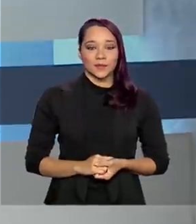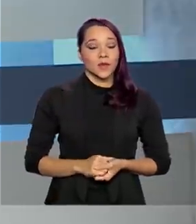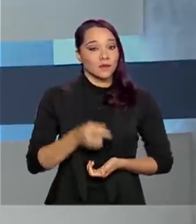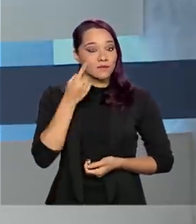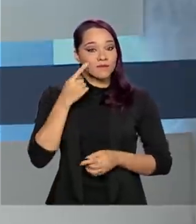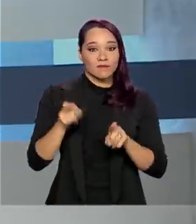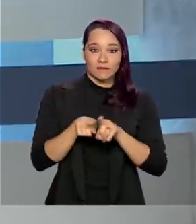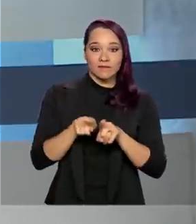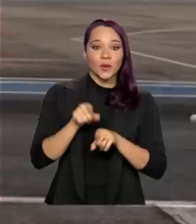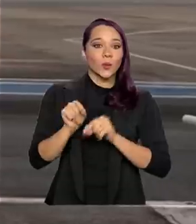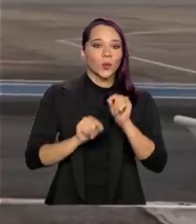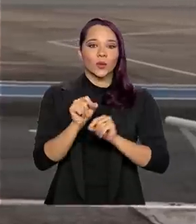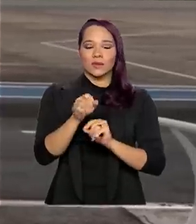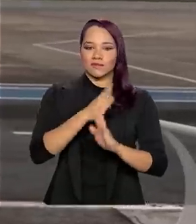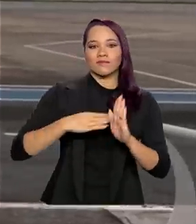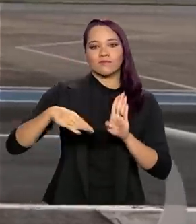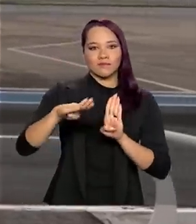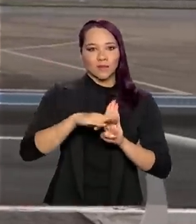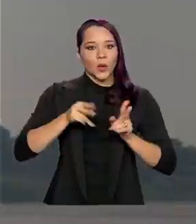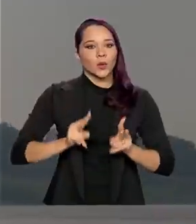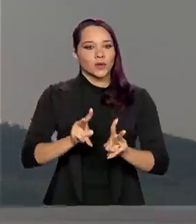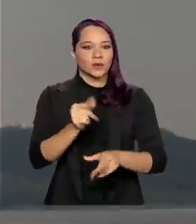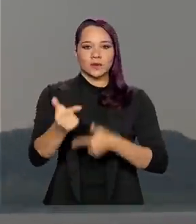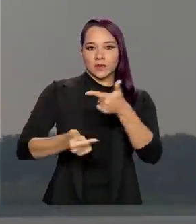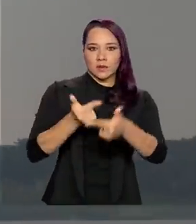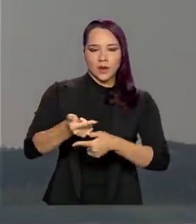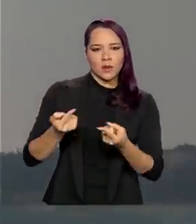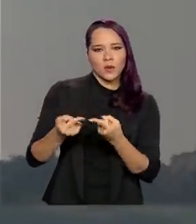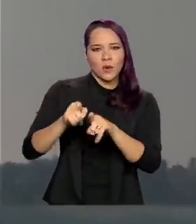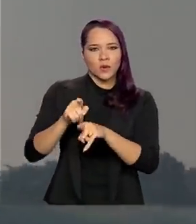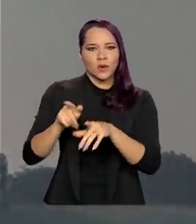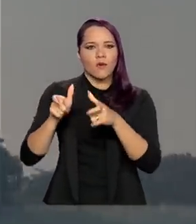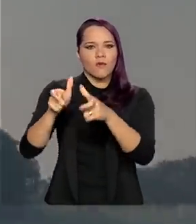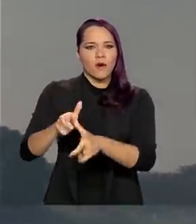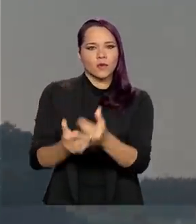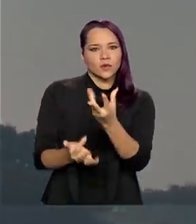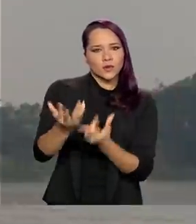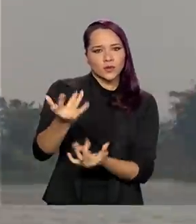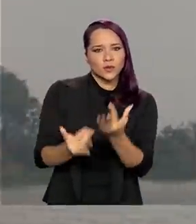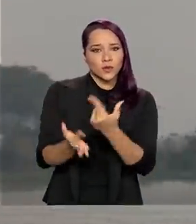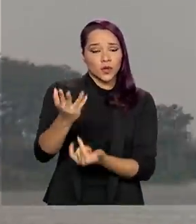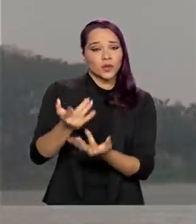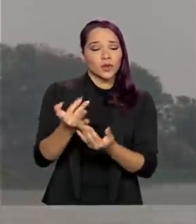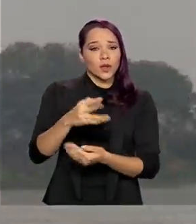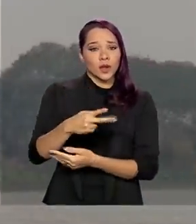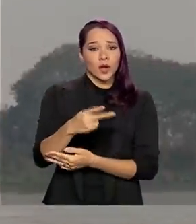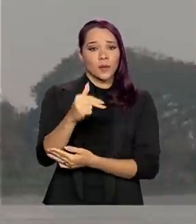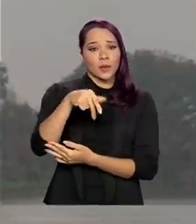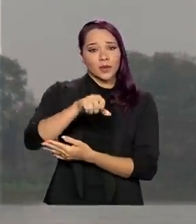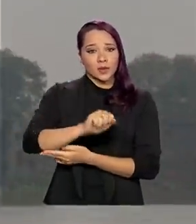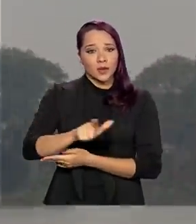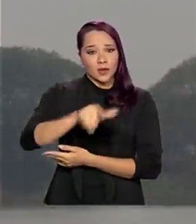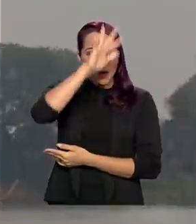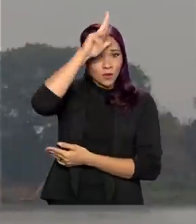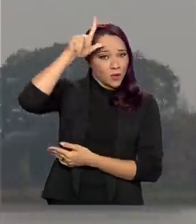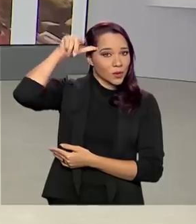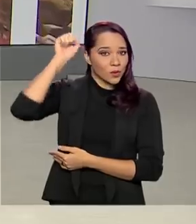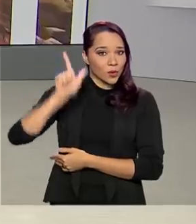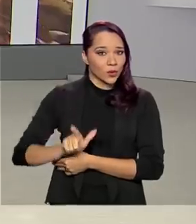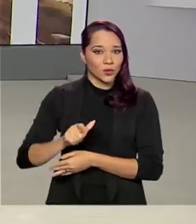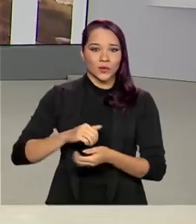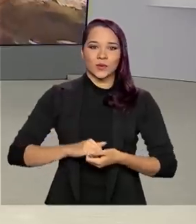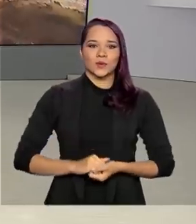E veja também, forças armadas seguem o trabalho de combate aos focos de incêndio no Pantanal Sul-Mato-Grossense.